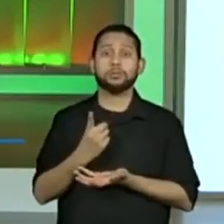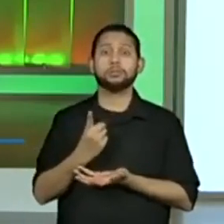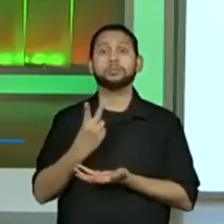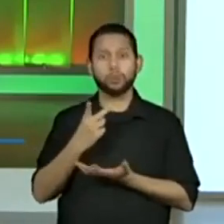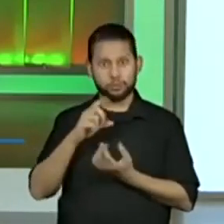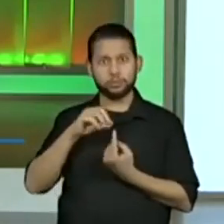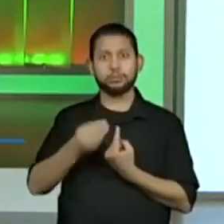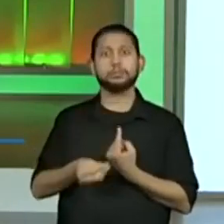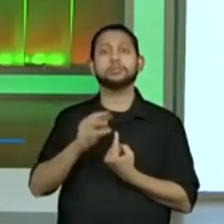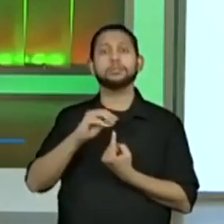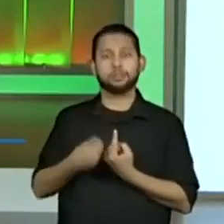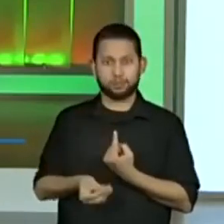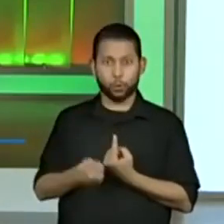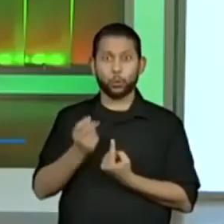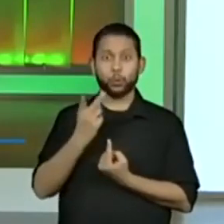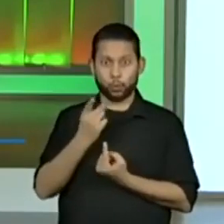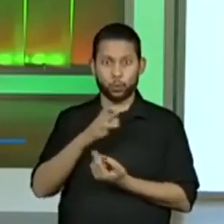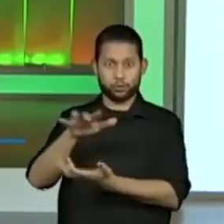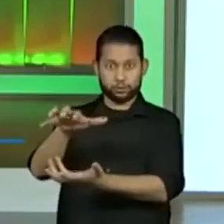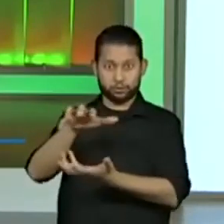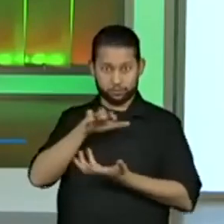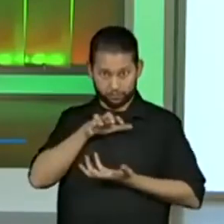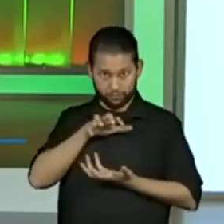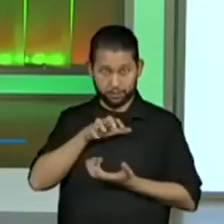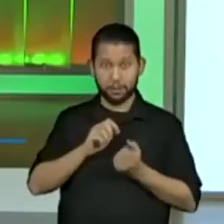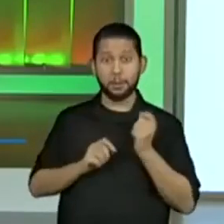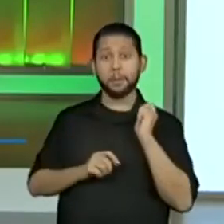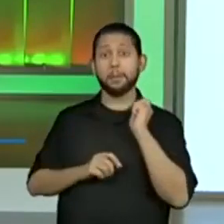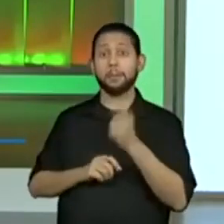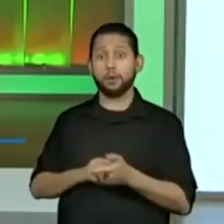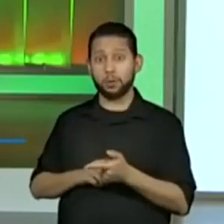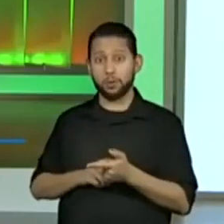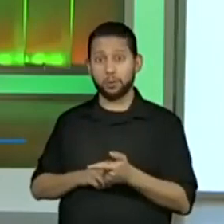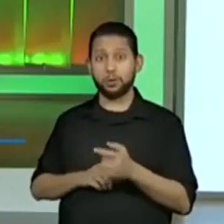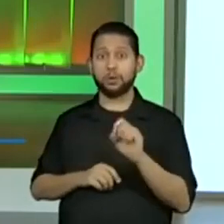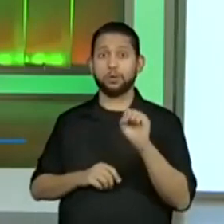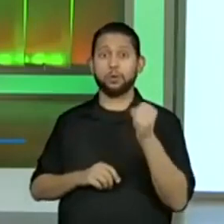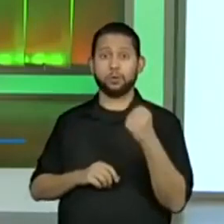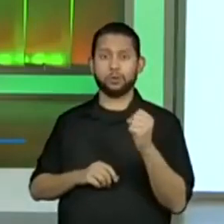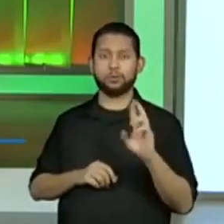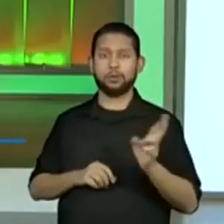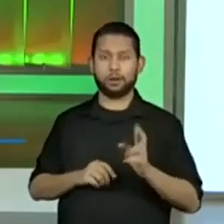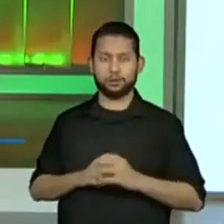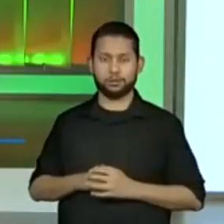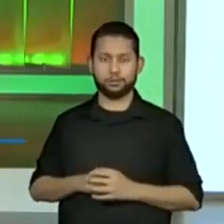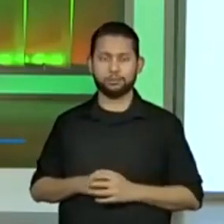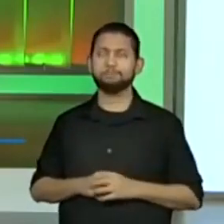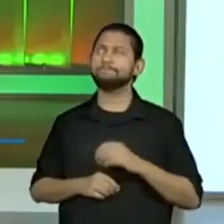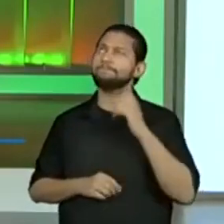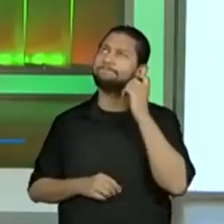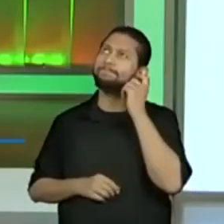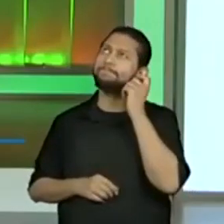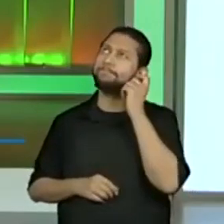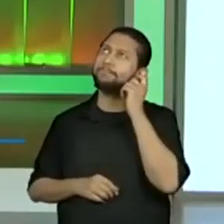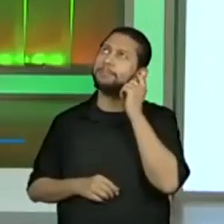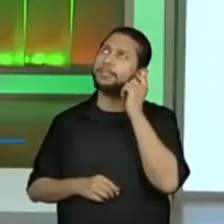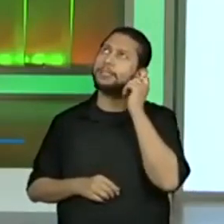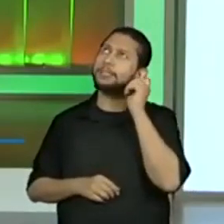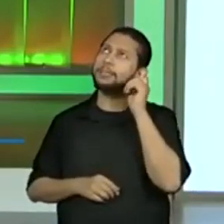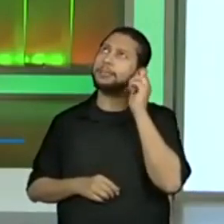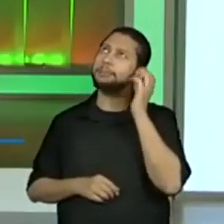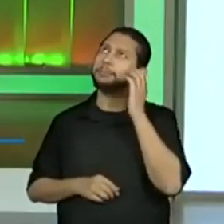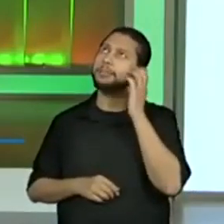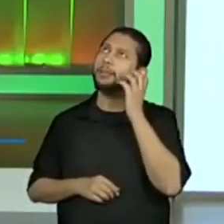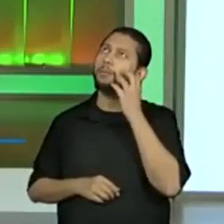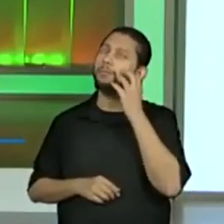mais, menos ou R$ Vamos pensar comigo. Se cada banana